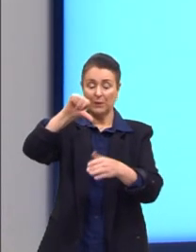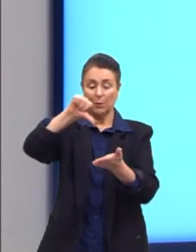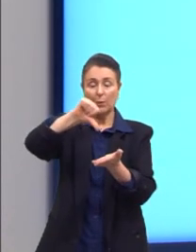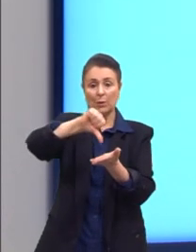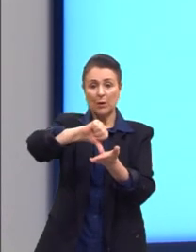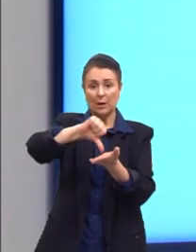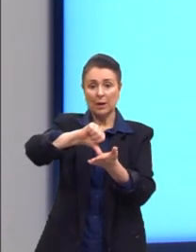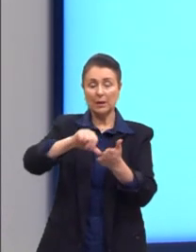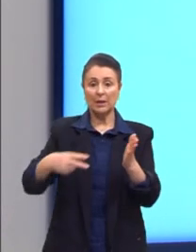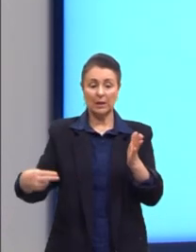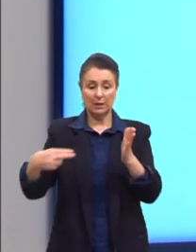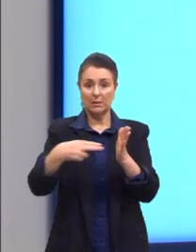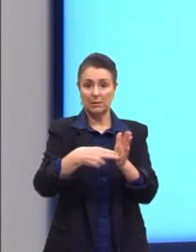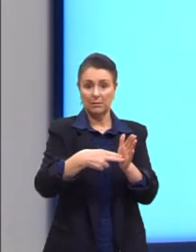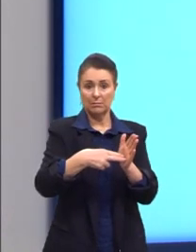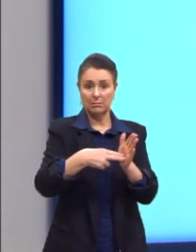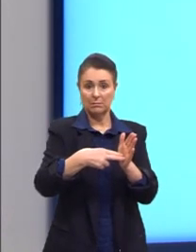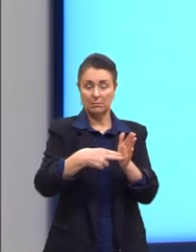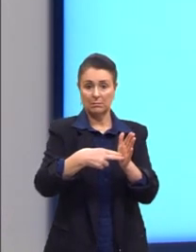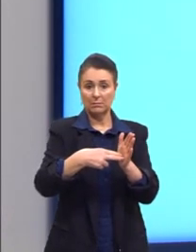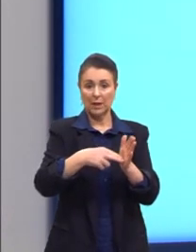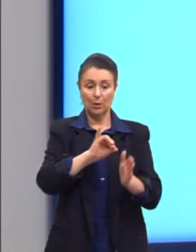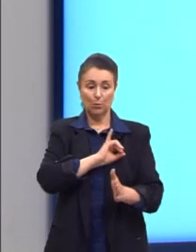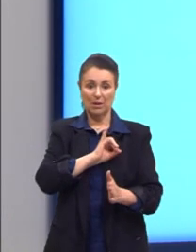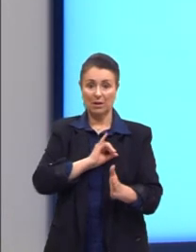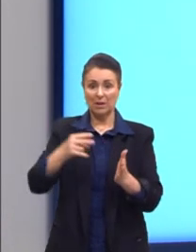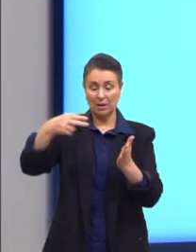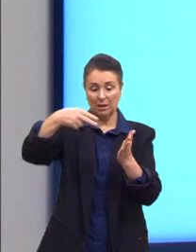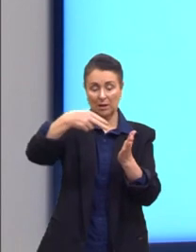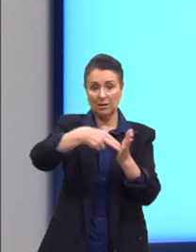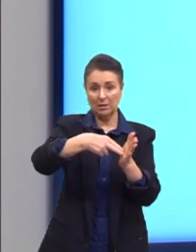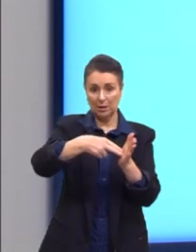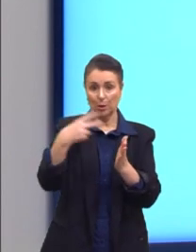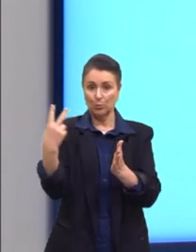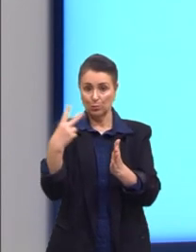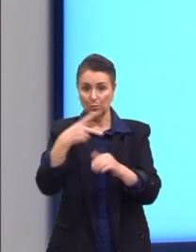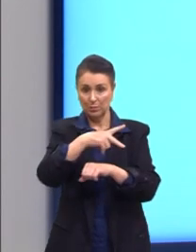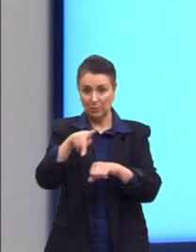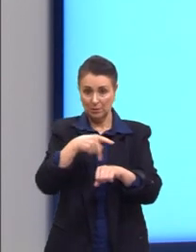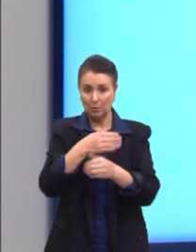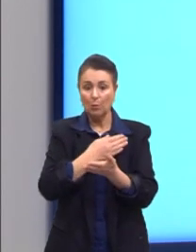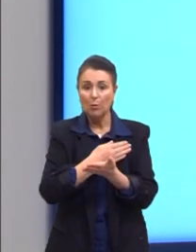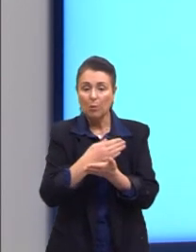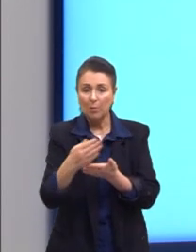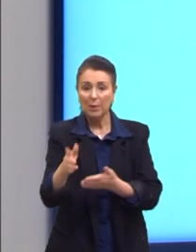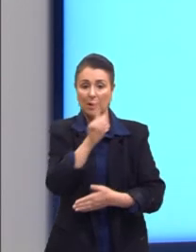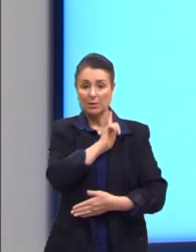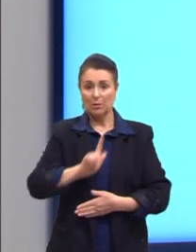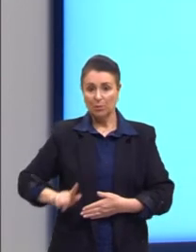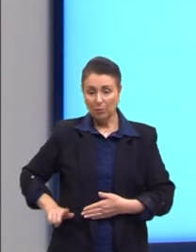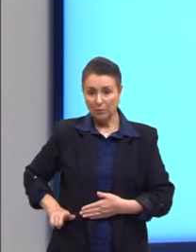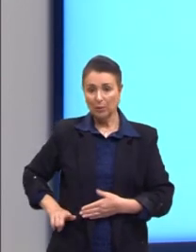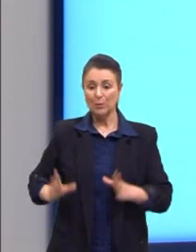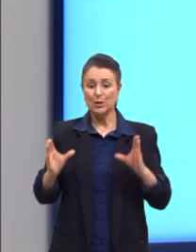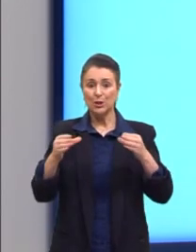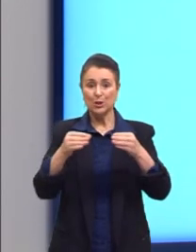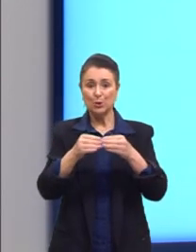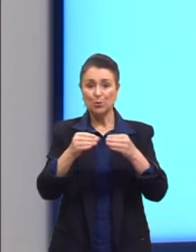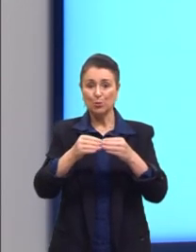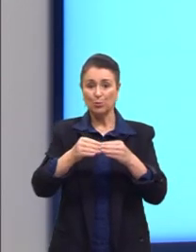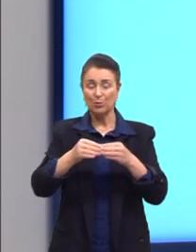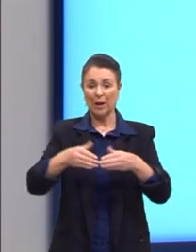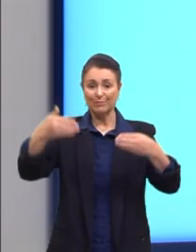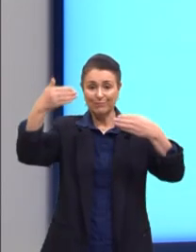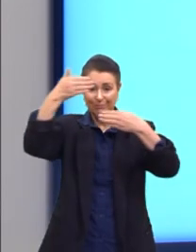alçados, rebeldes e tudo mais, nós temos a entrada desse Estado Islâmico, que é importantíssima, essa relação do Estado